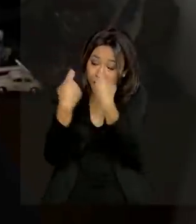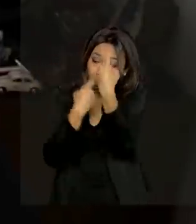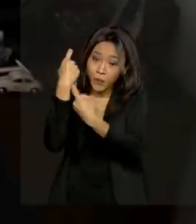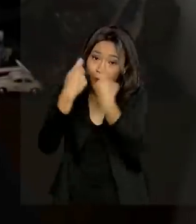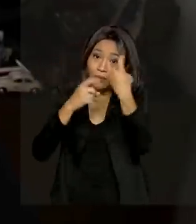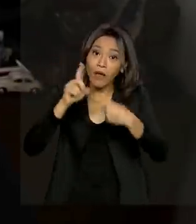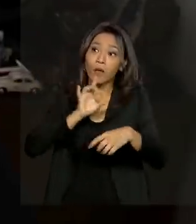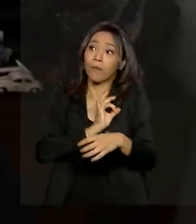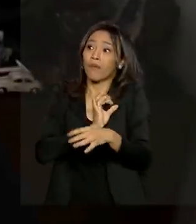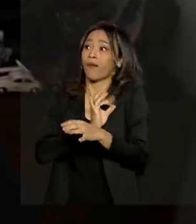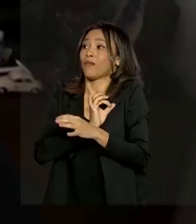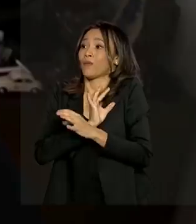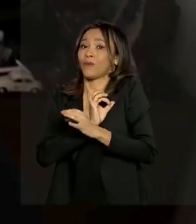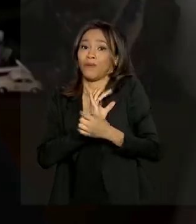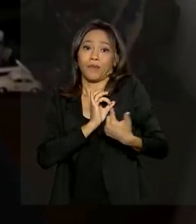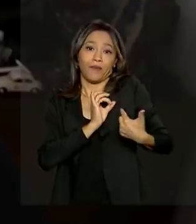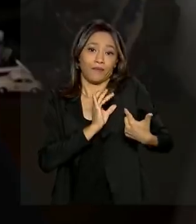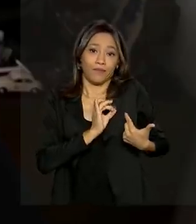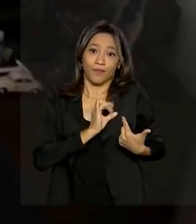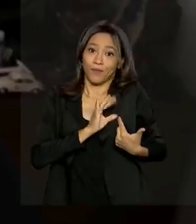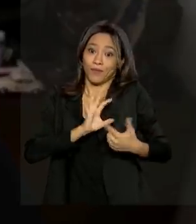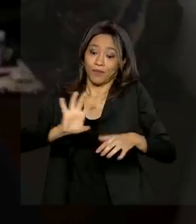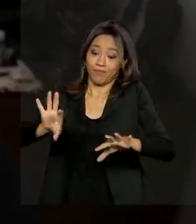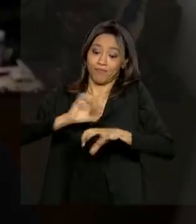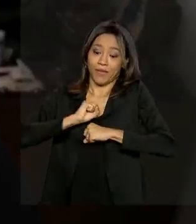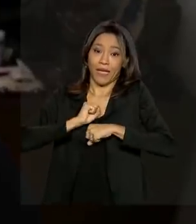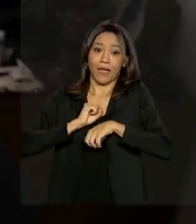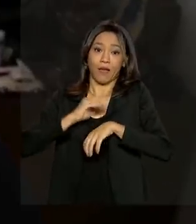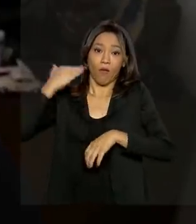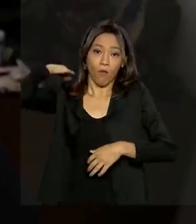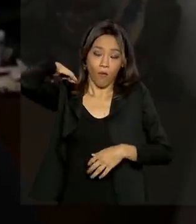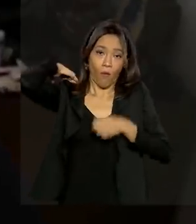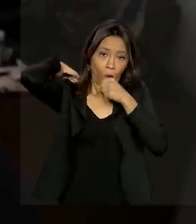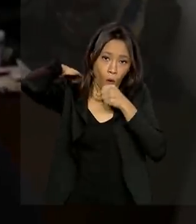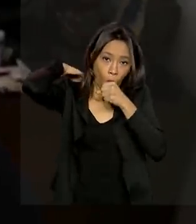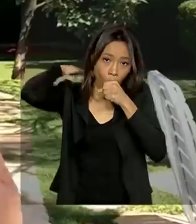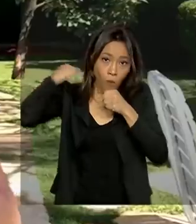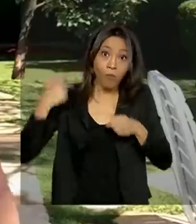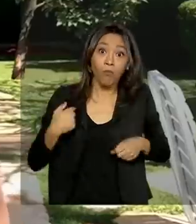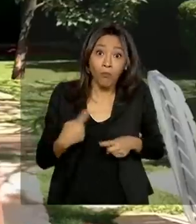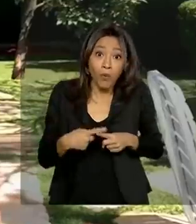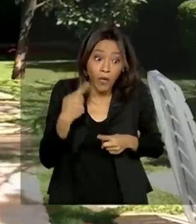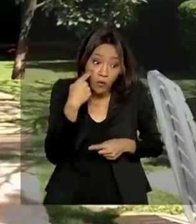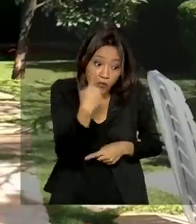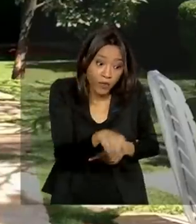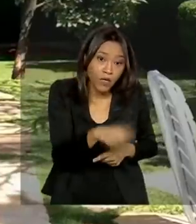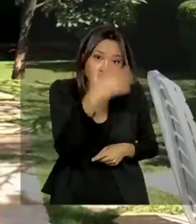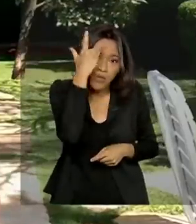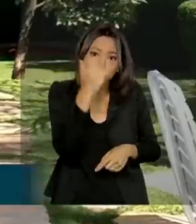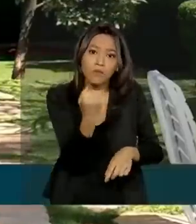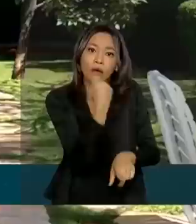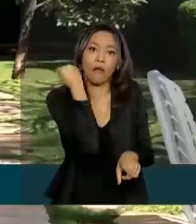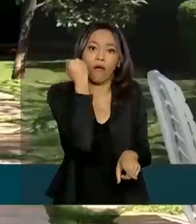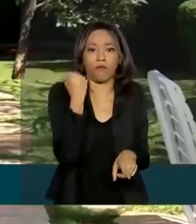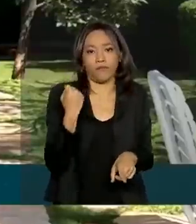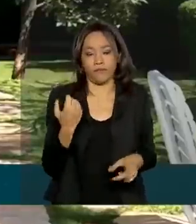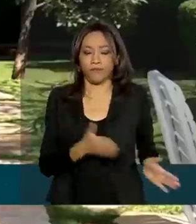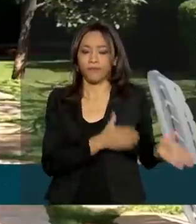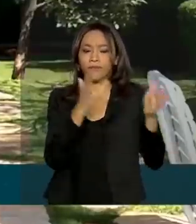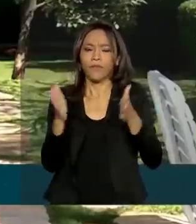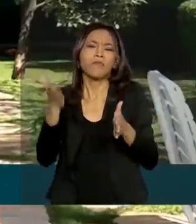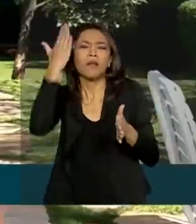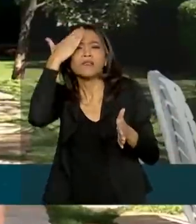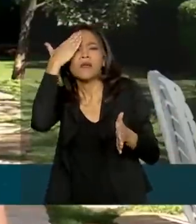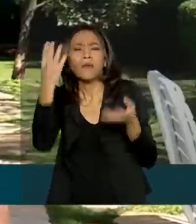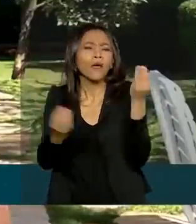mesmo é o medo de você pegar a pneumonia, né? Eu vi os pacientes graves, né? Para saber como anda o estado psicológico da